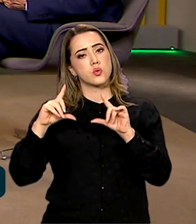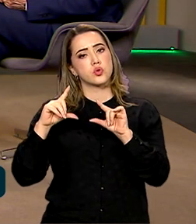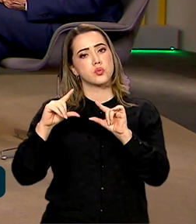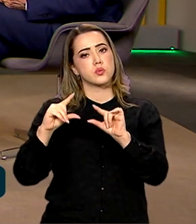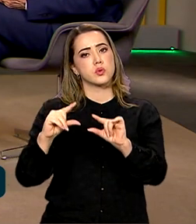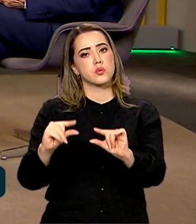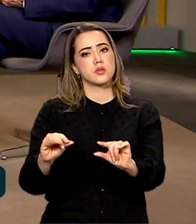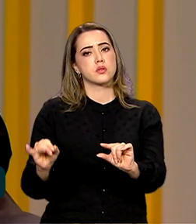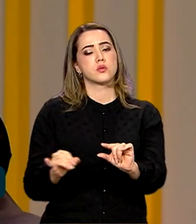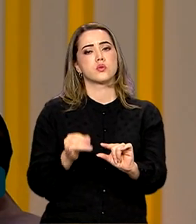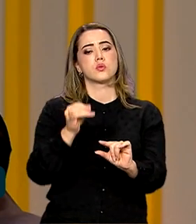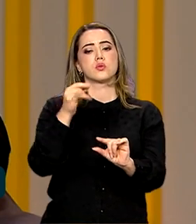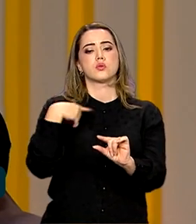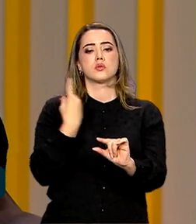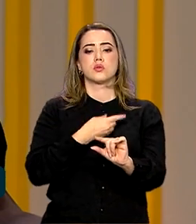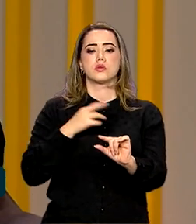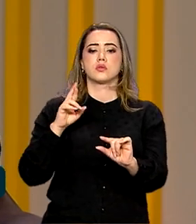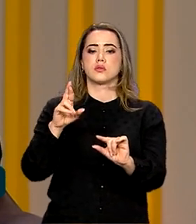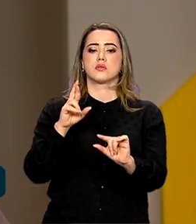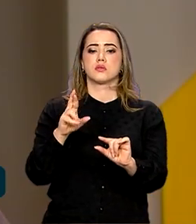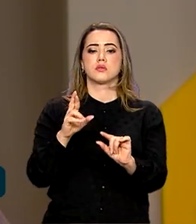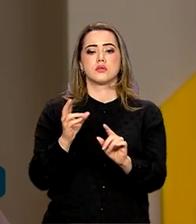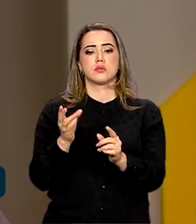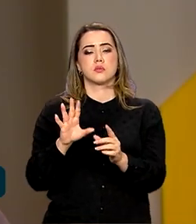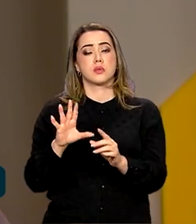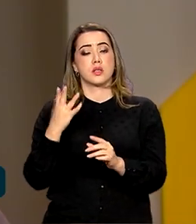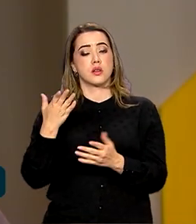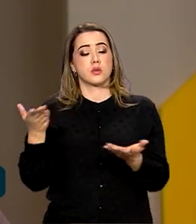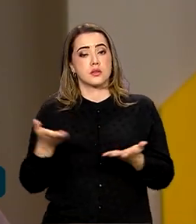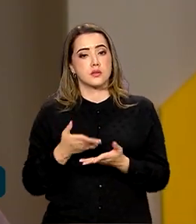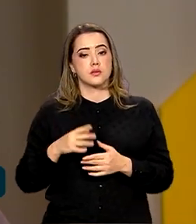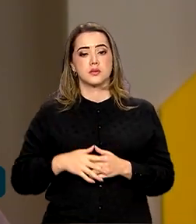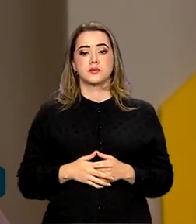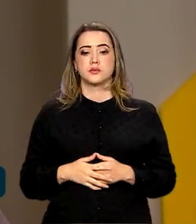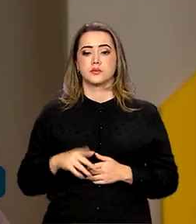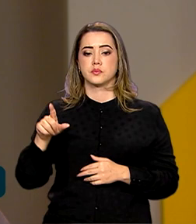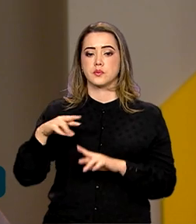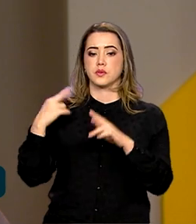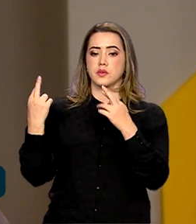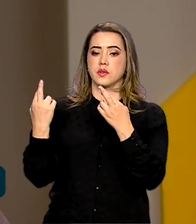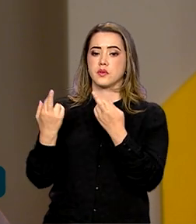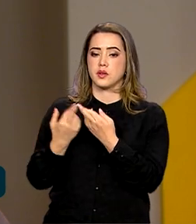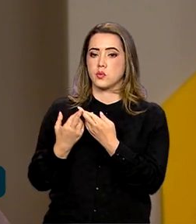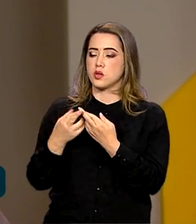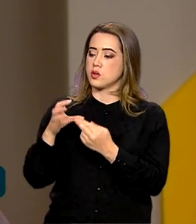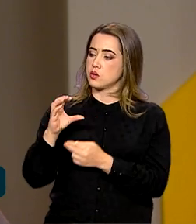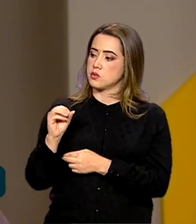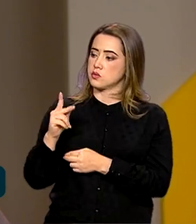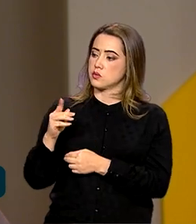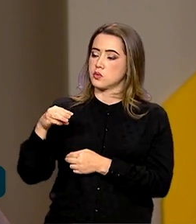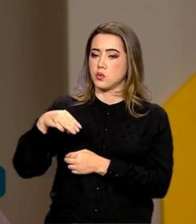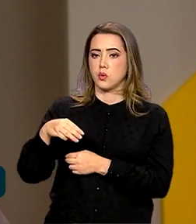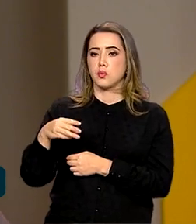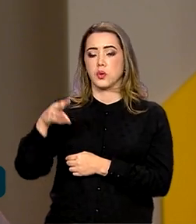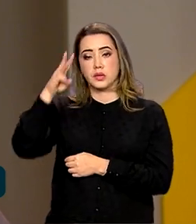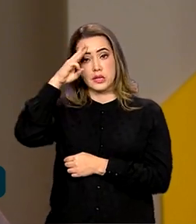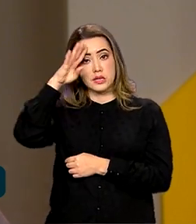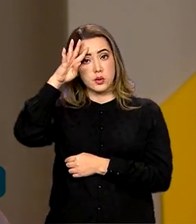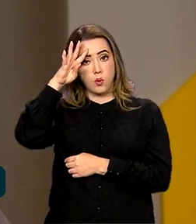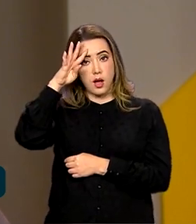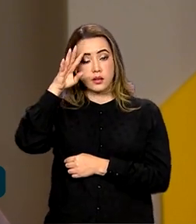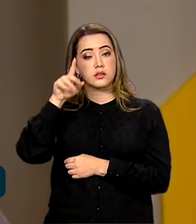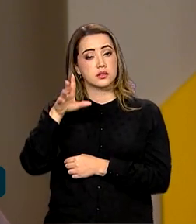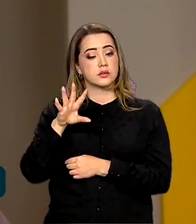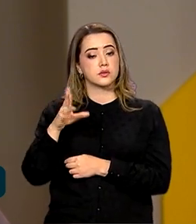de juros que a gente espera que ocorra agora. Muita expectativa para a reunião do Copom, que vai ser terça e quarta, né, professor? Agora,